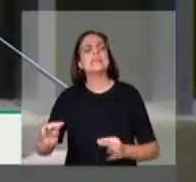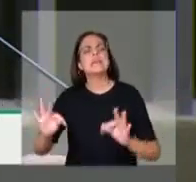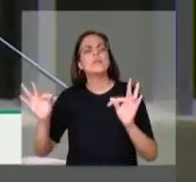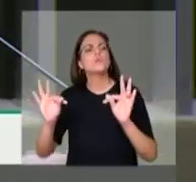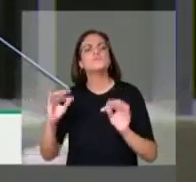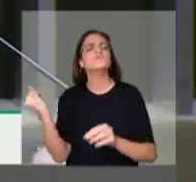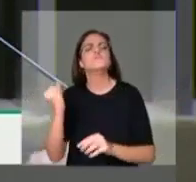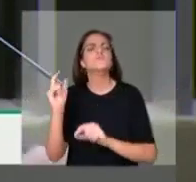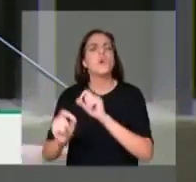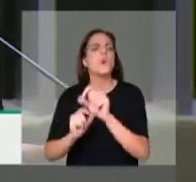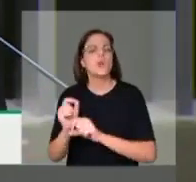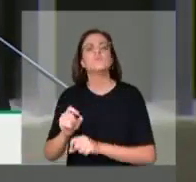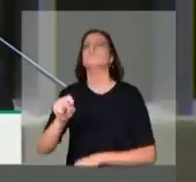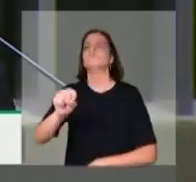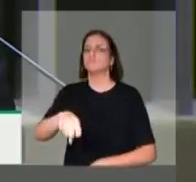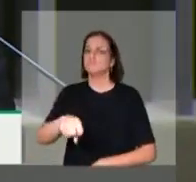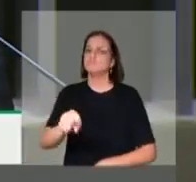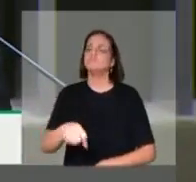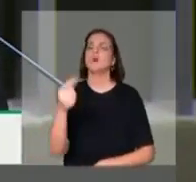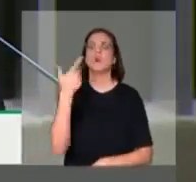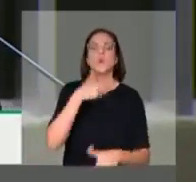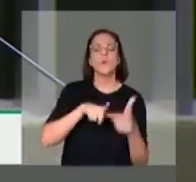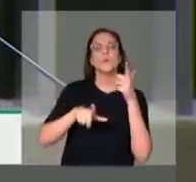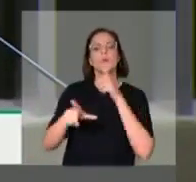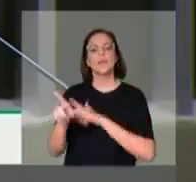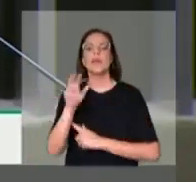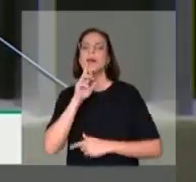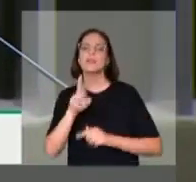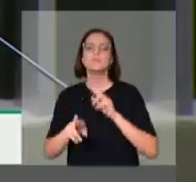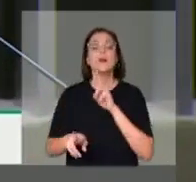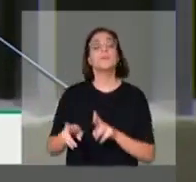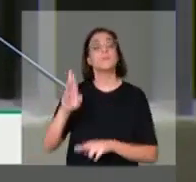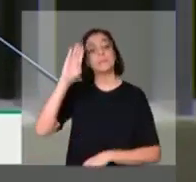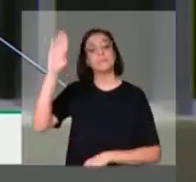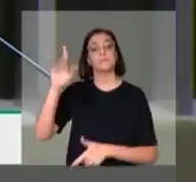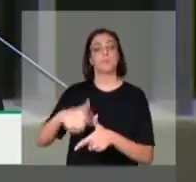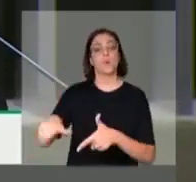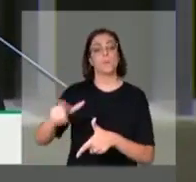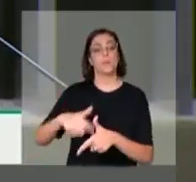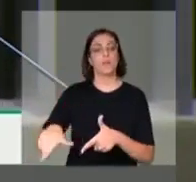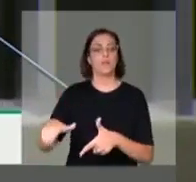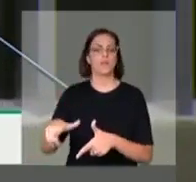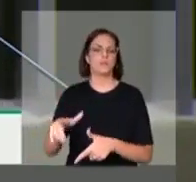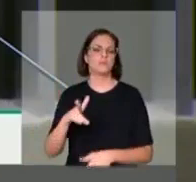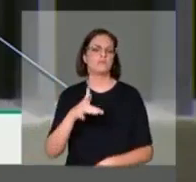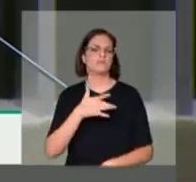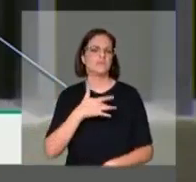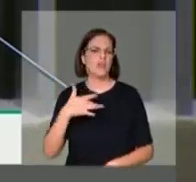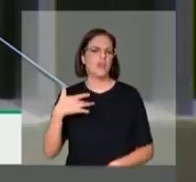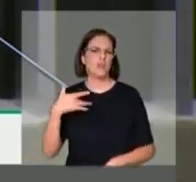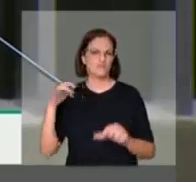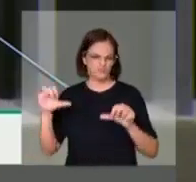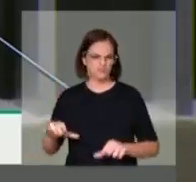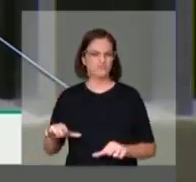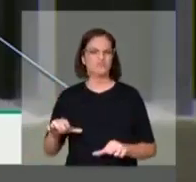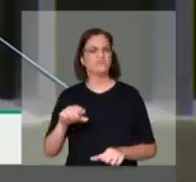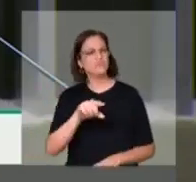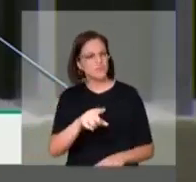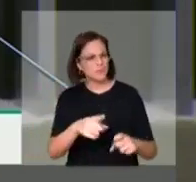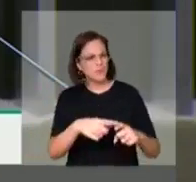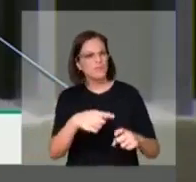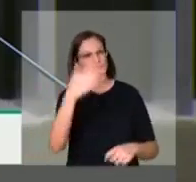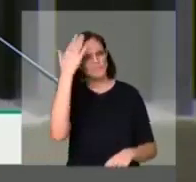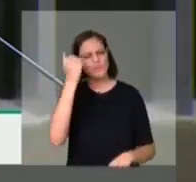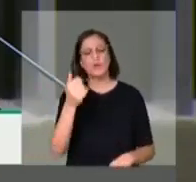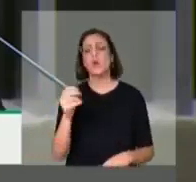Soluções, soluções, saídas, para os problemas de saúde, deputado Fontana, Vossa Excelência, que é médico, para os problemas que dizem respeito à